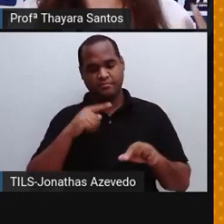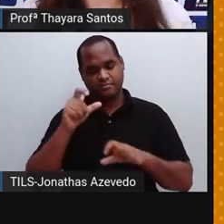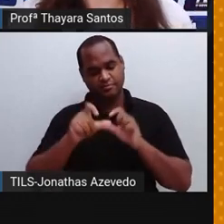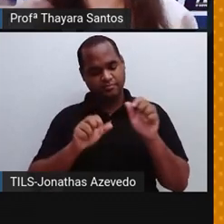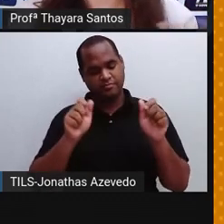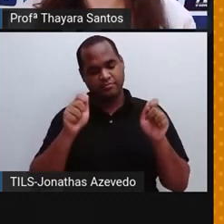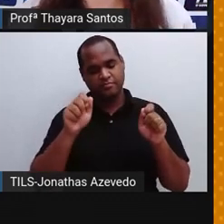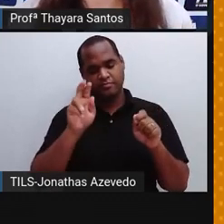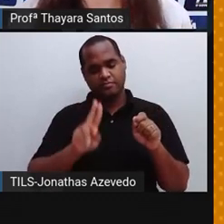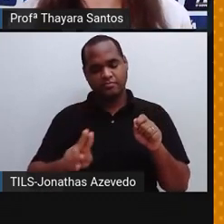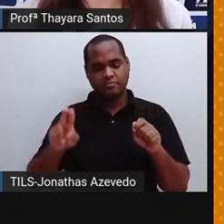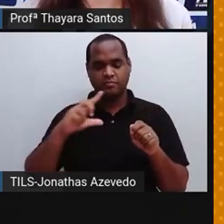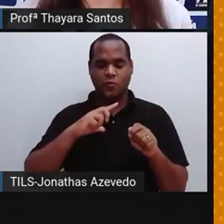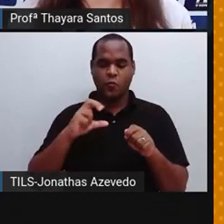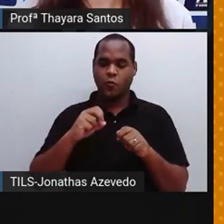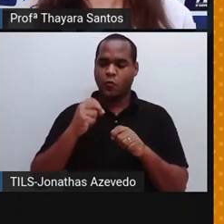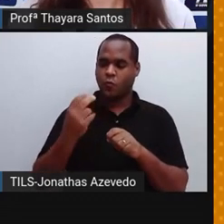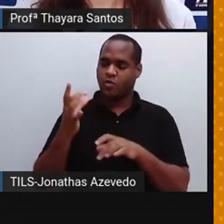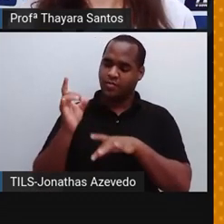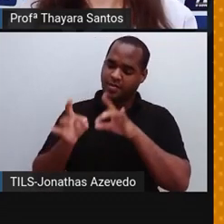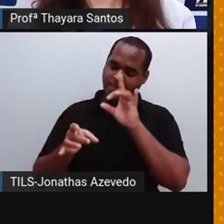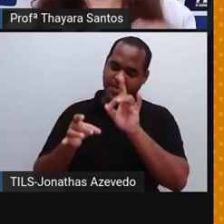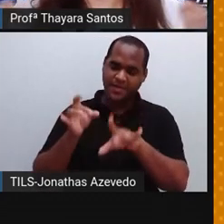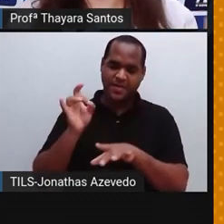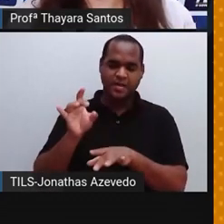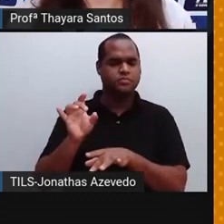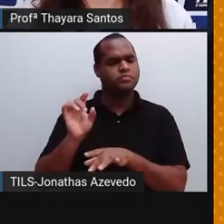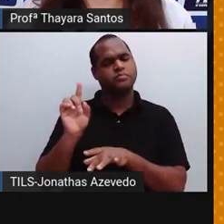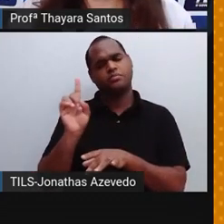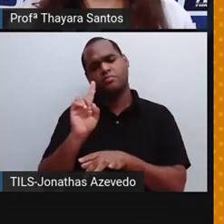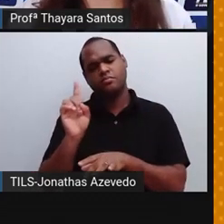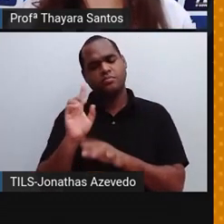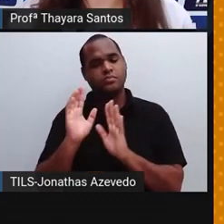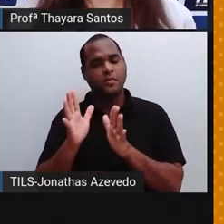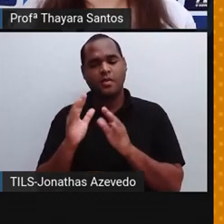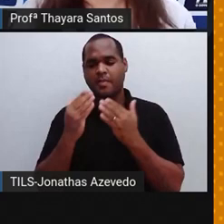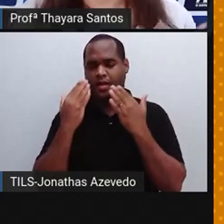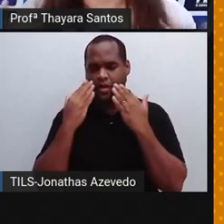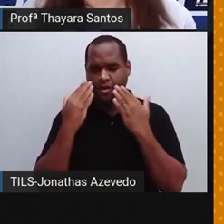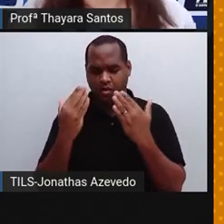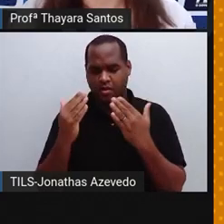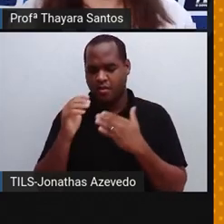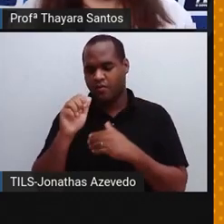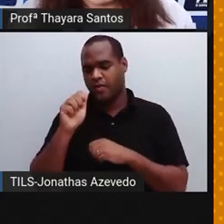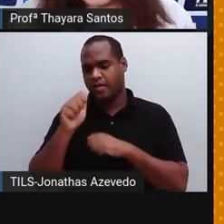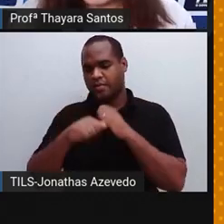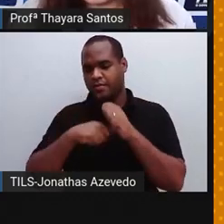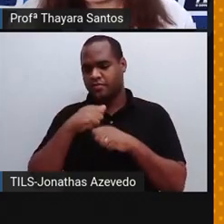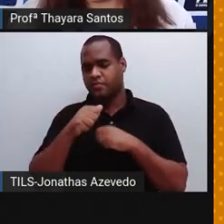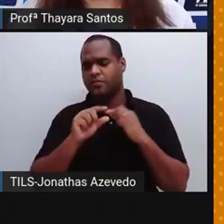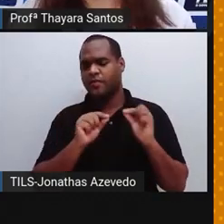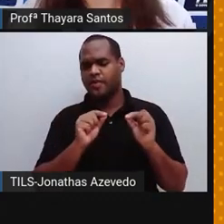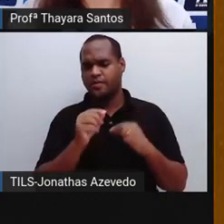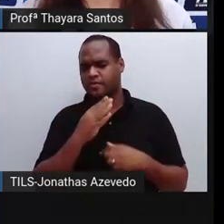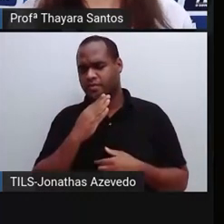utilizados ou foram utilizados para representar esse átomo. Mas o que é o átomo em si?